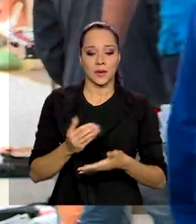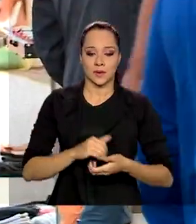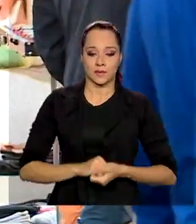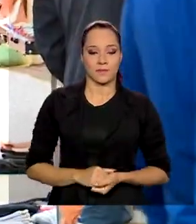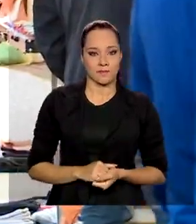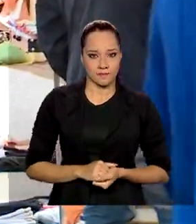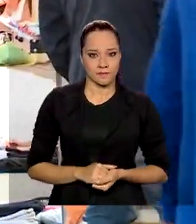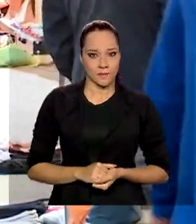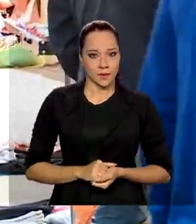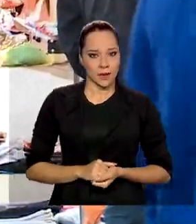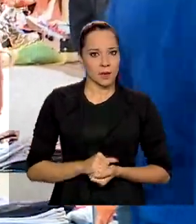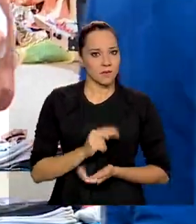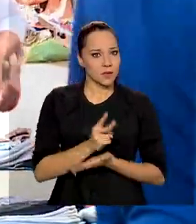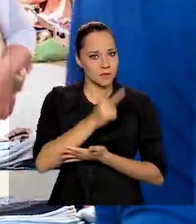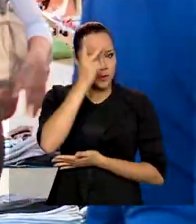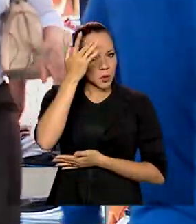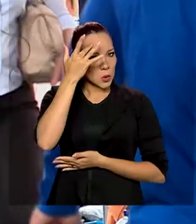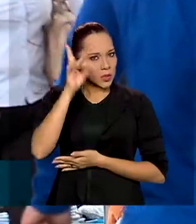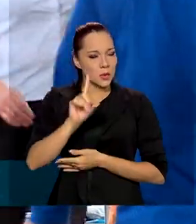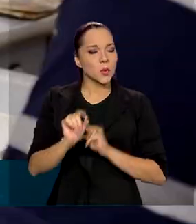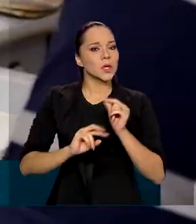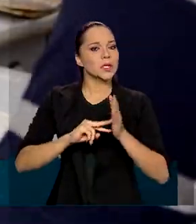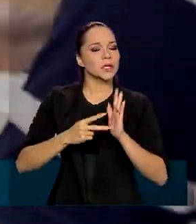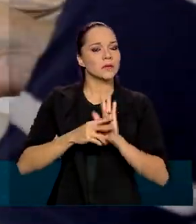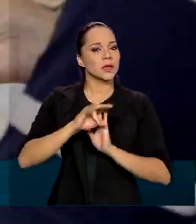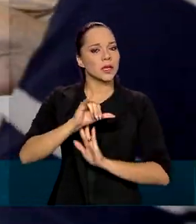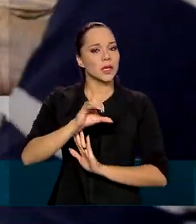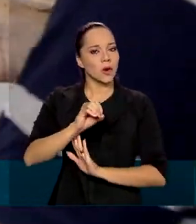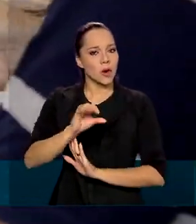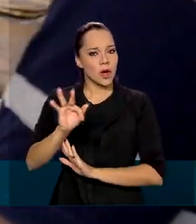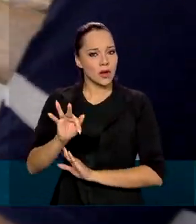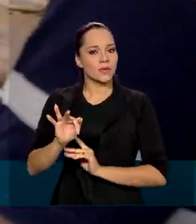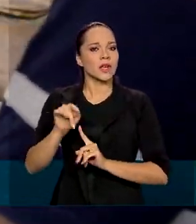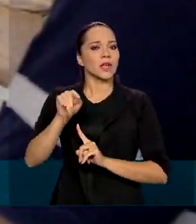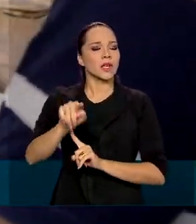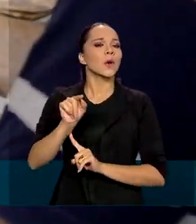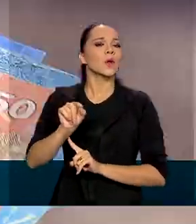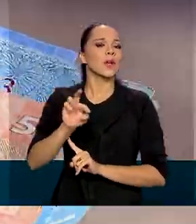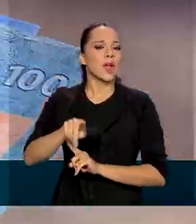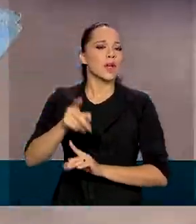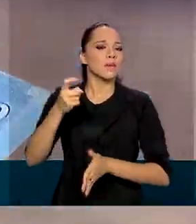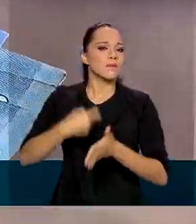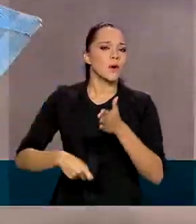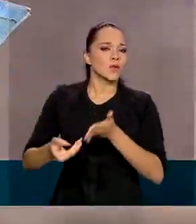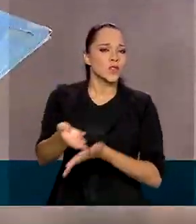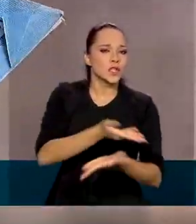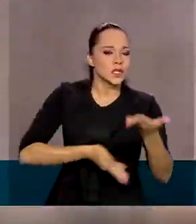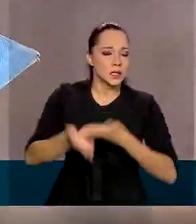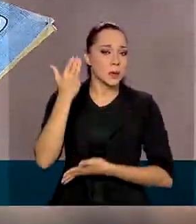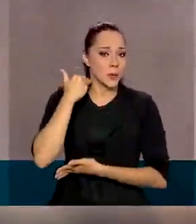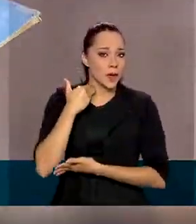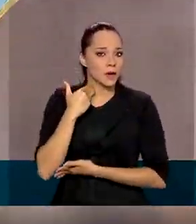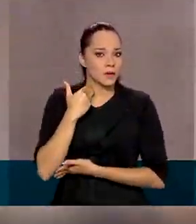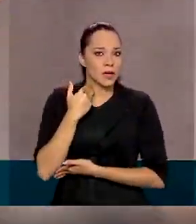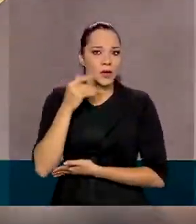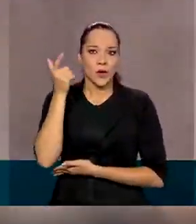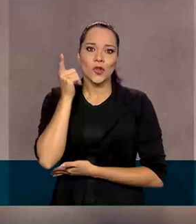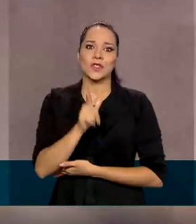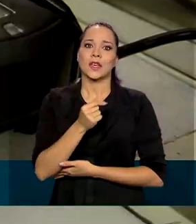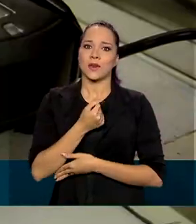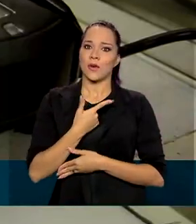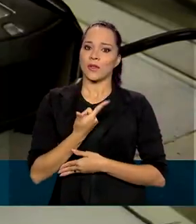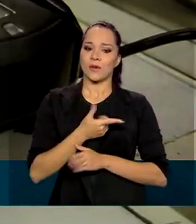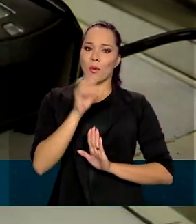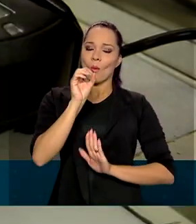Mesmo quem não saiba o que significa IOF, o Imposto sobre Operações Financeiras, é beneficiado quando a alíquota é